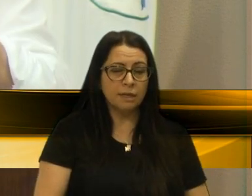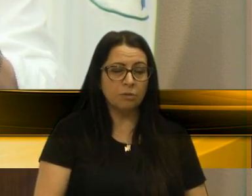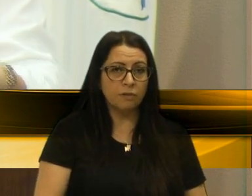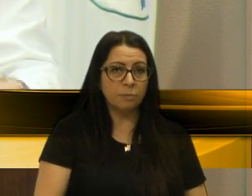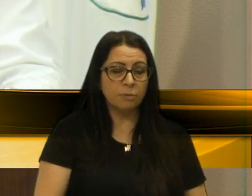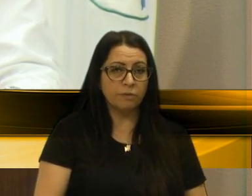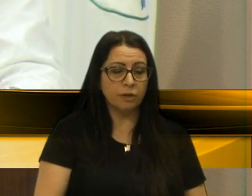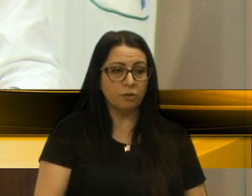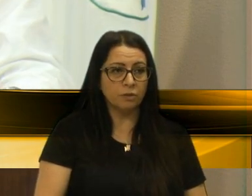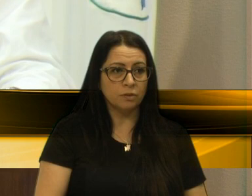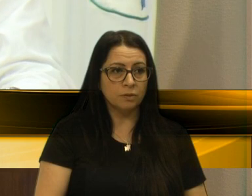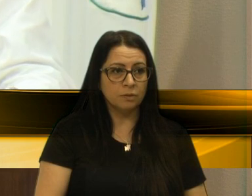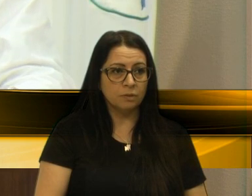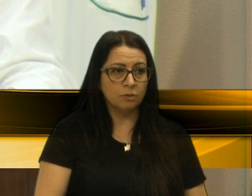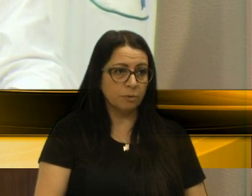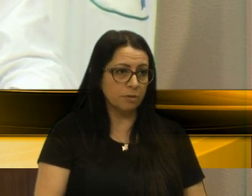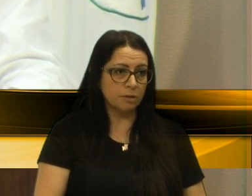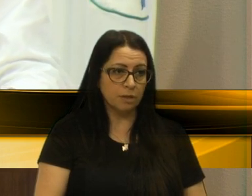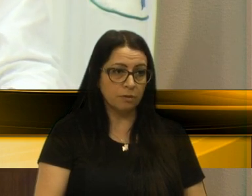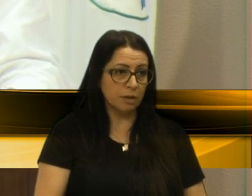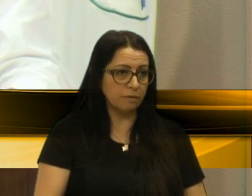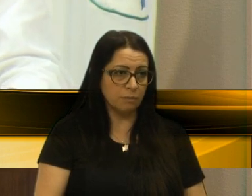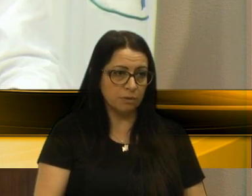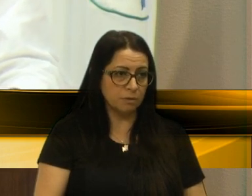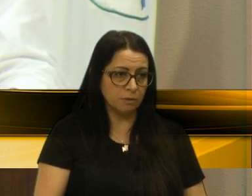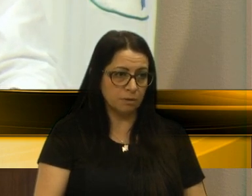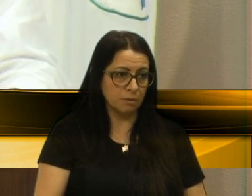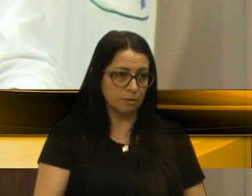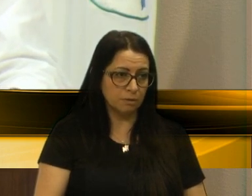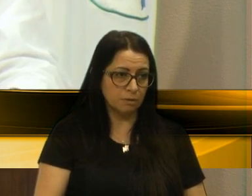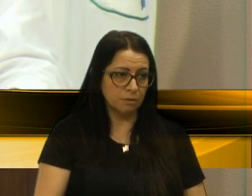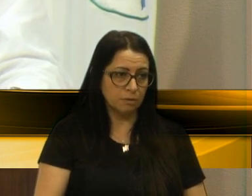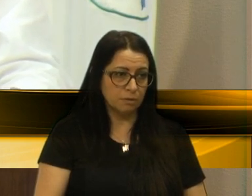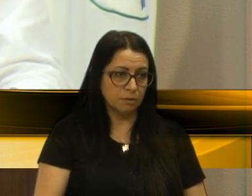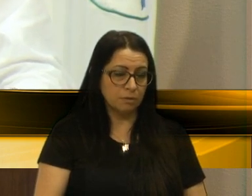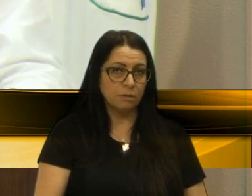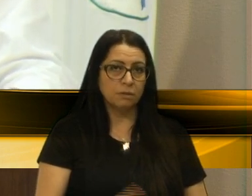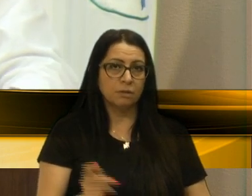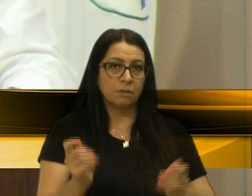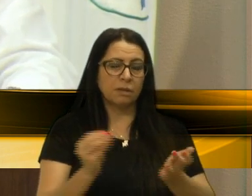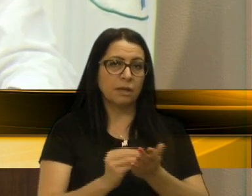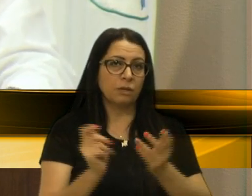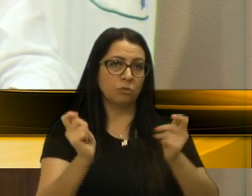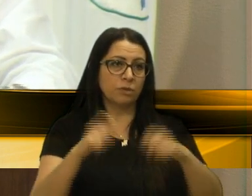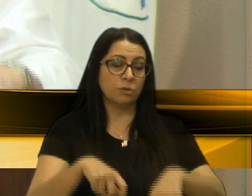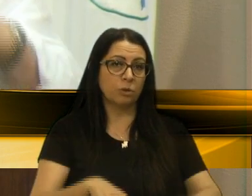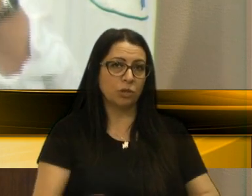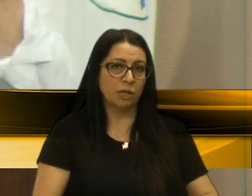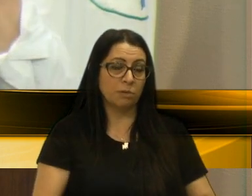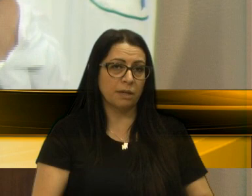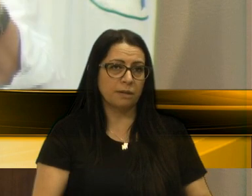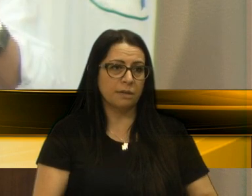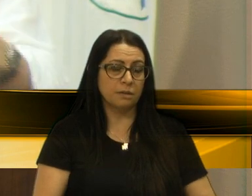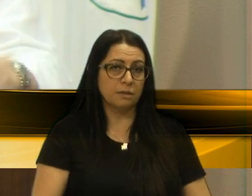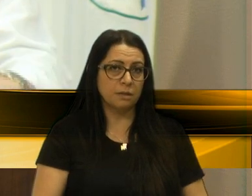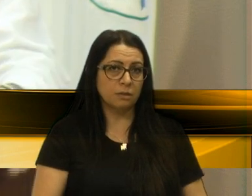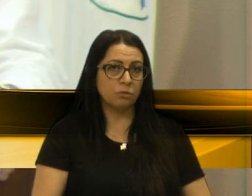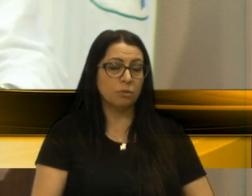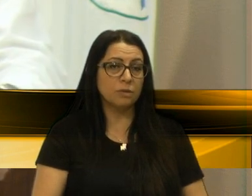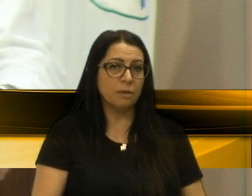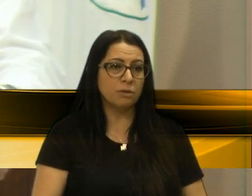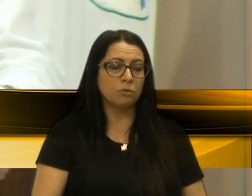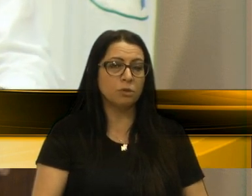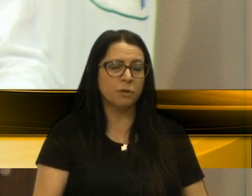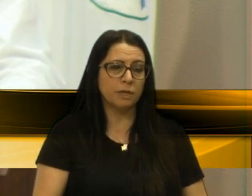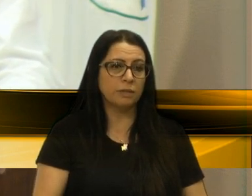A reunião do Conselho Plan ontem prova a incapacidade, a inconsequência